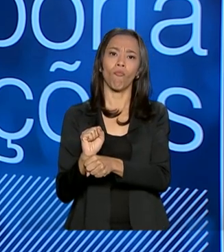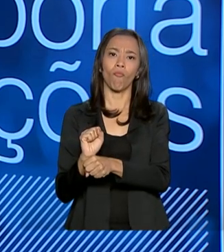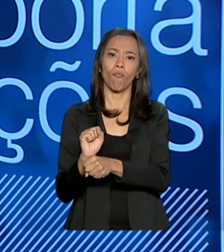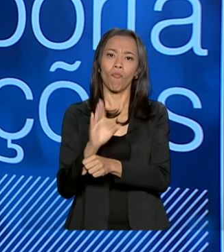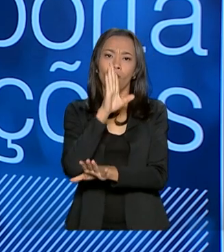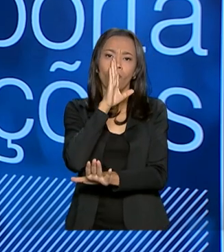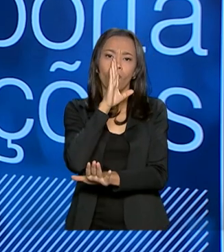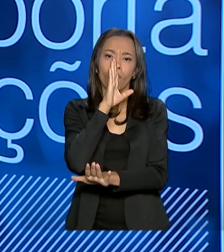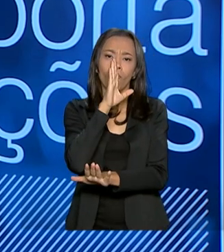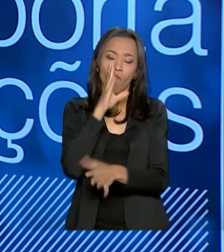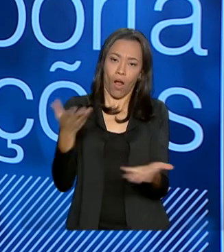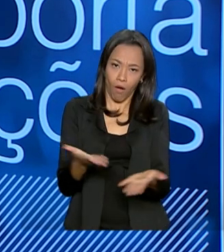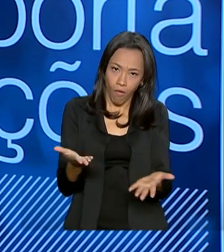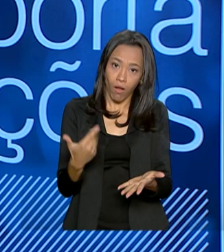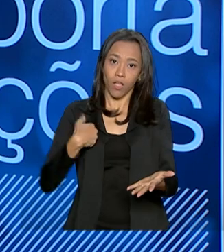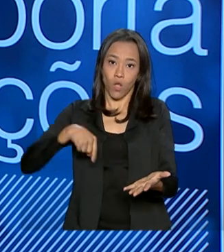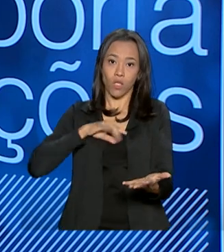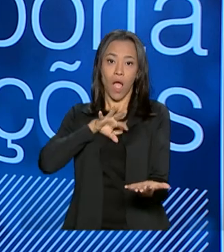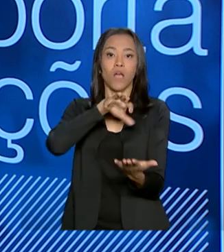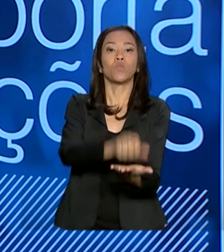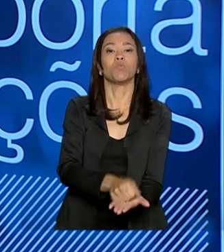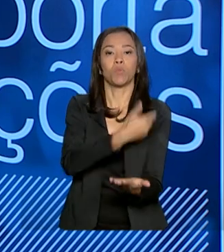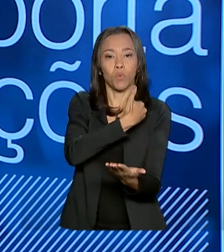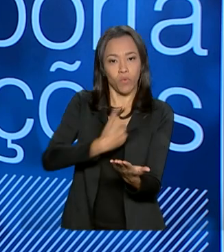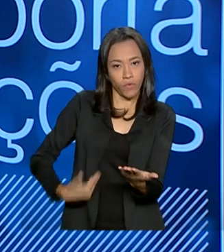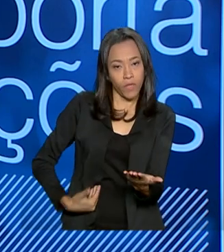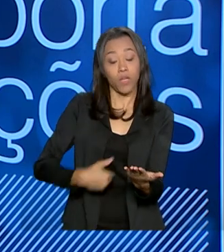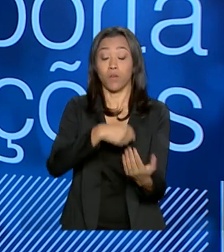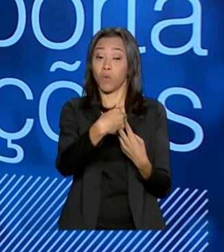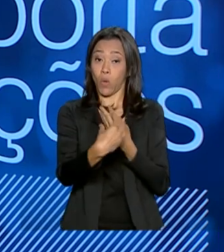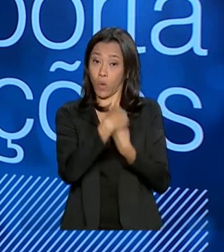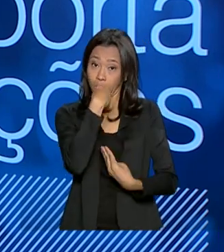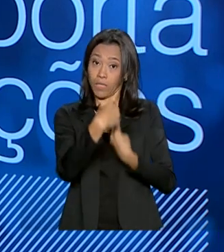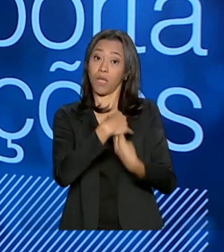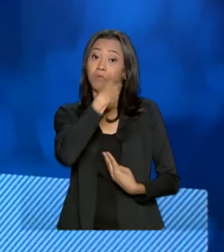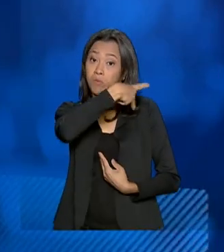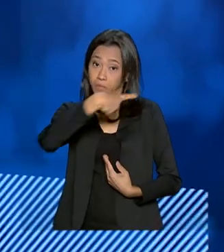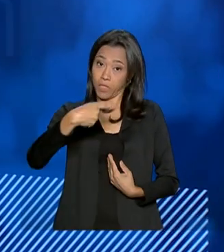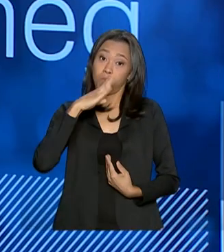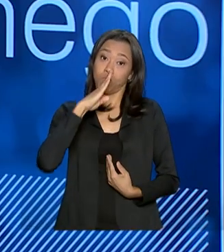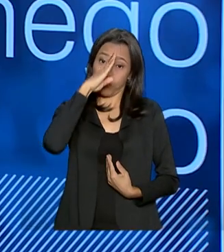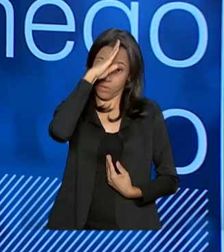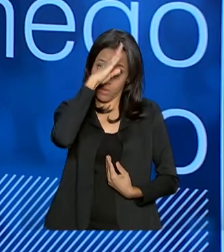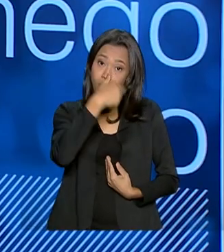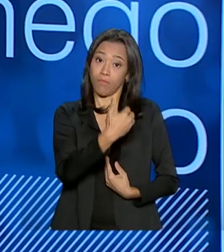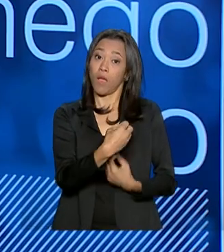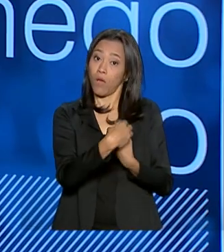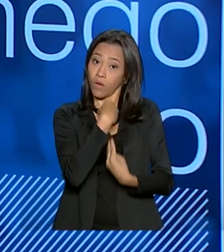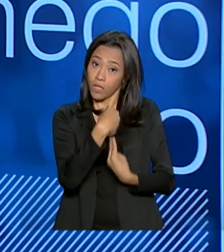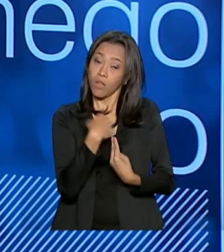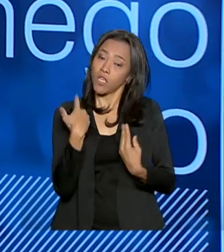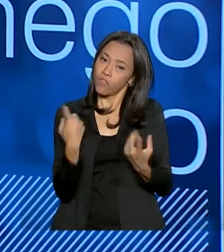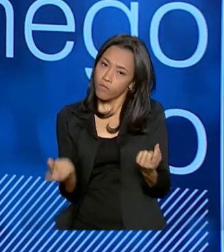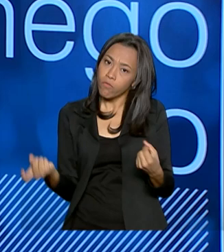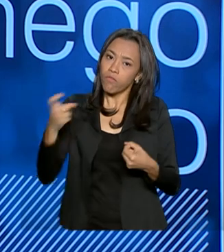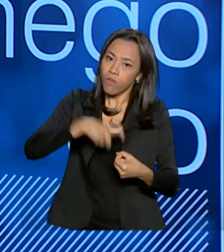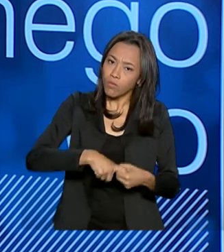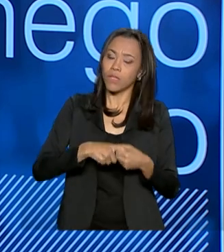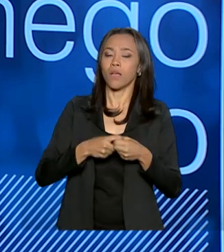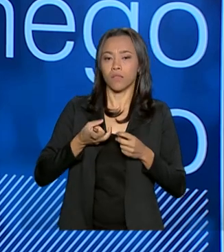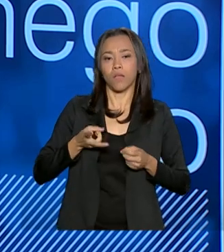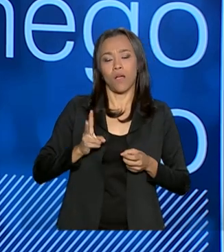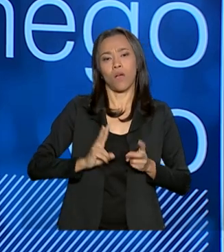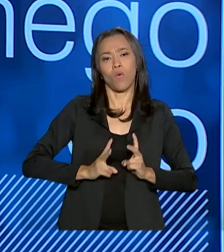Então, logo que nós assumimos o governo, foi orientação do presidente Bolsonaro que a gente resgatasse esse mecanismo. Então,